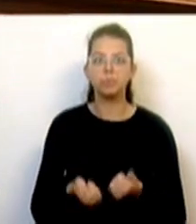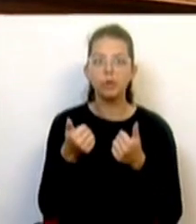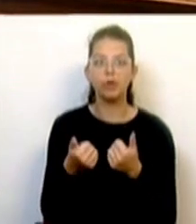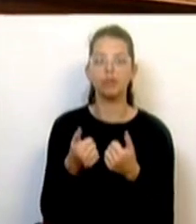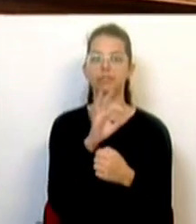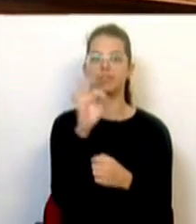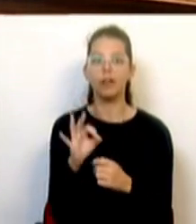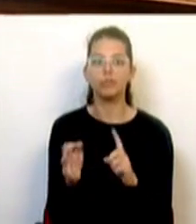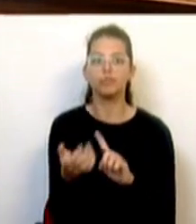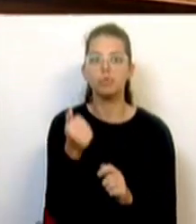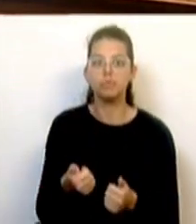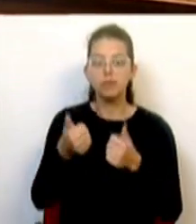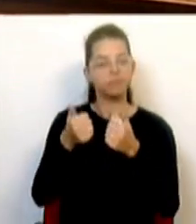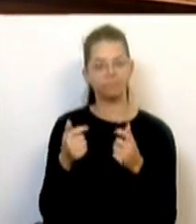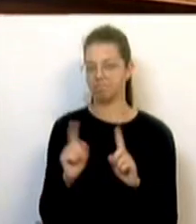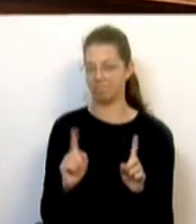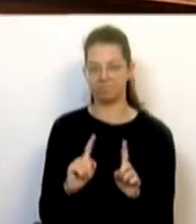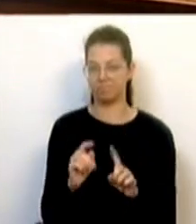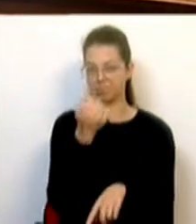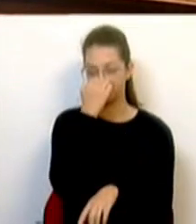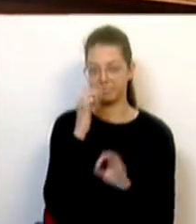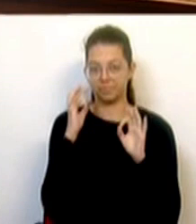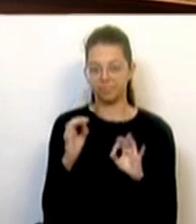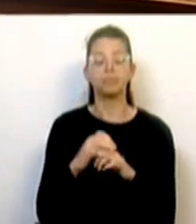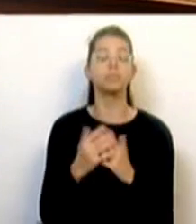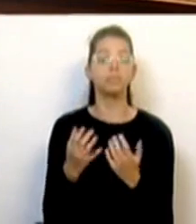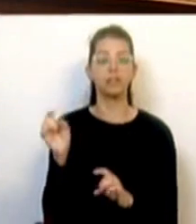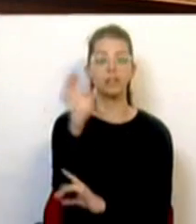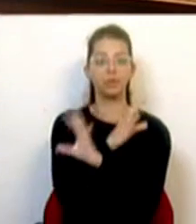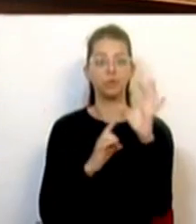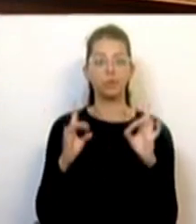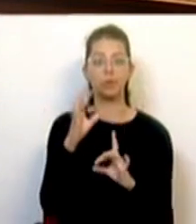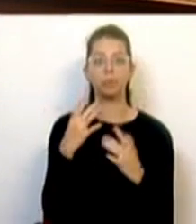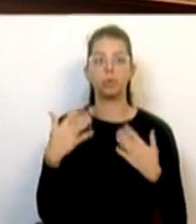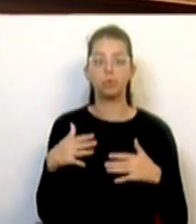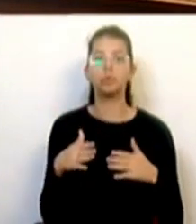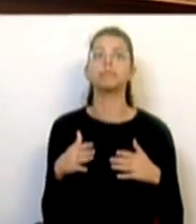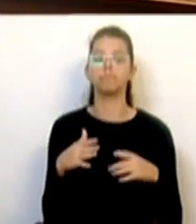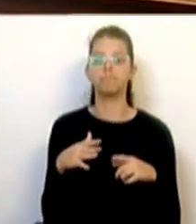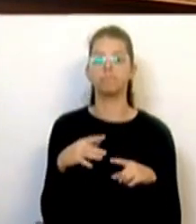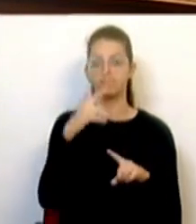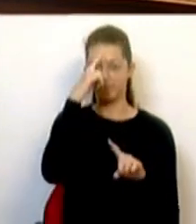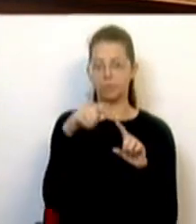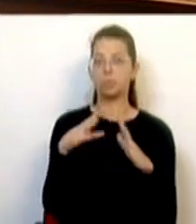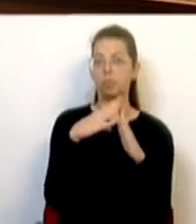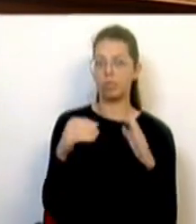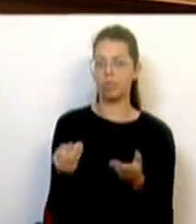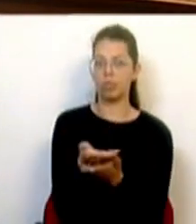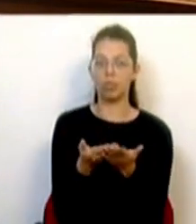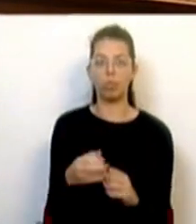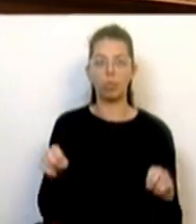atingir em Portugal. Percebemos claramente que a Europa deseja atingir, por via da criação de um novo modelo de negócio,